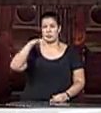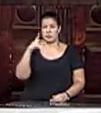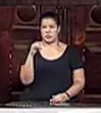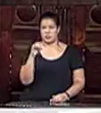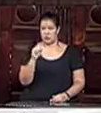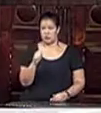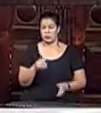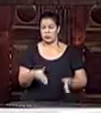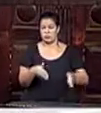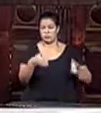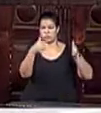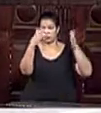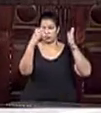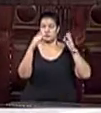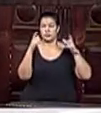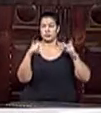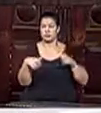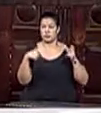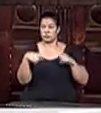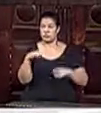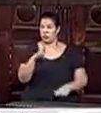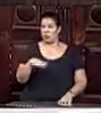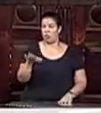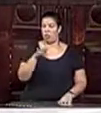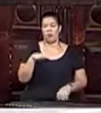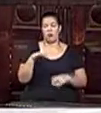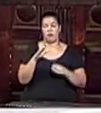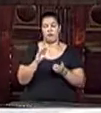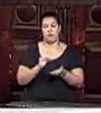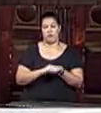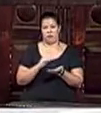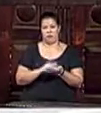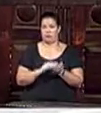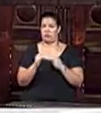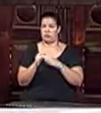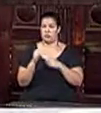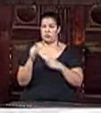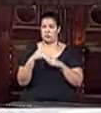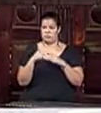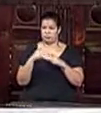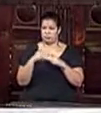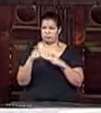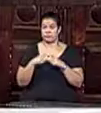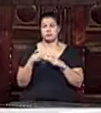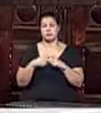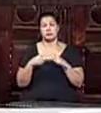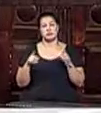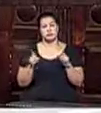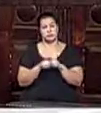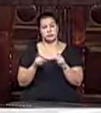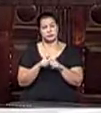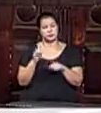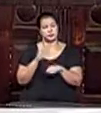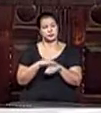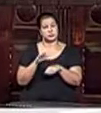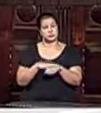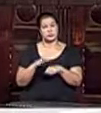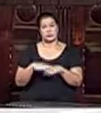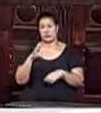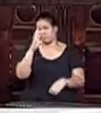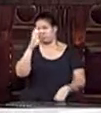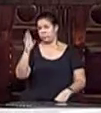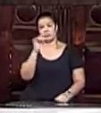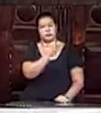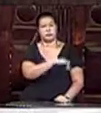numa região carente de serviço médico, de alta complexidade, que depende diretamente da cidade do Rio de